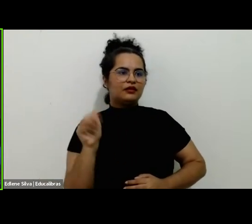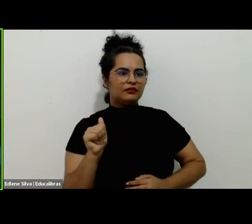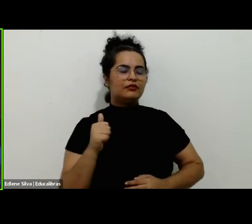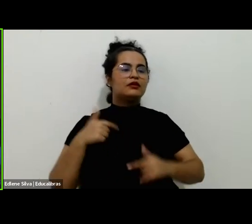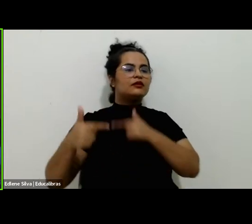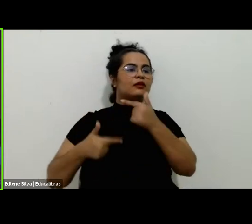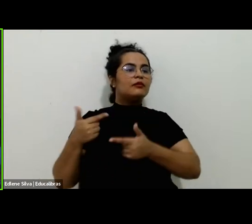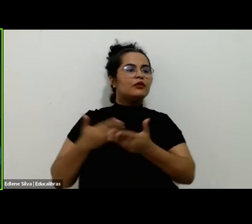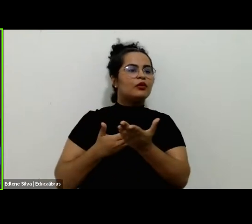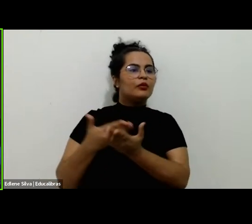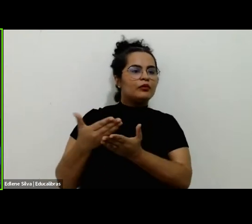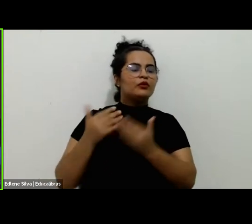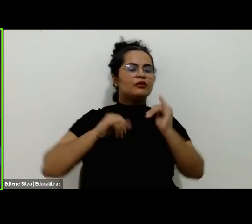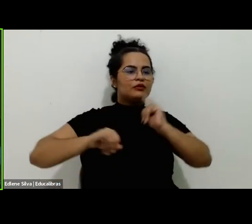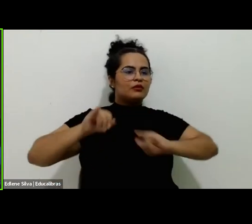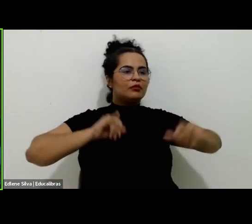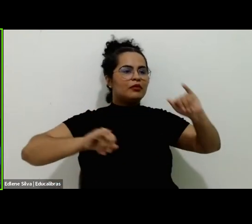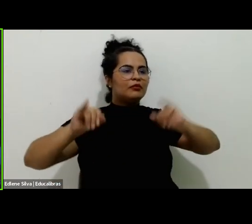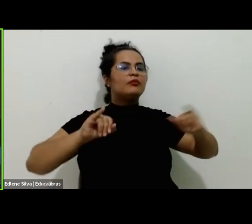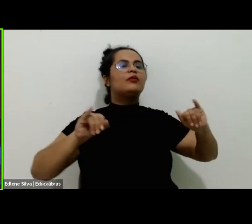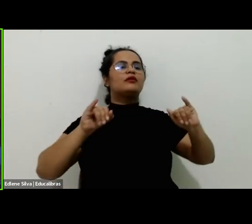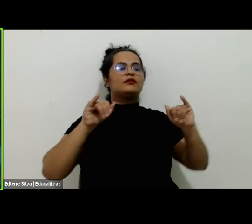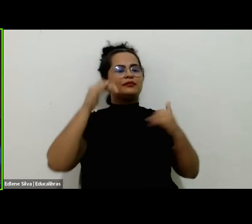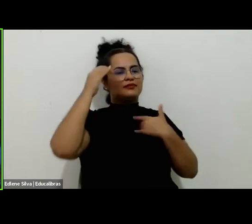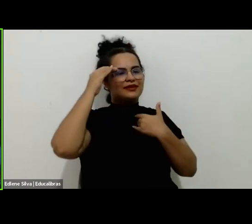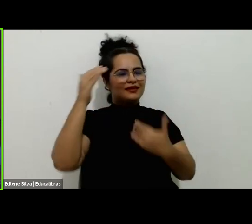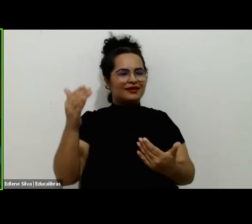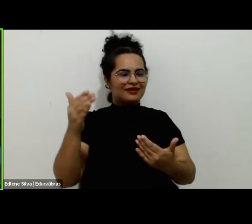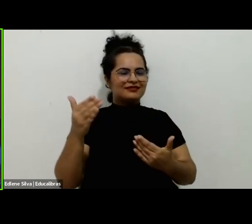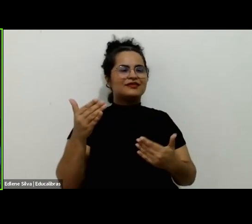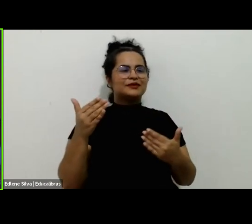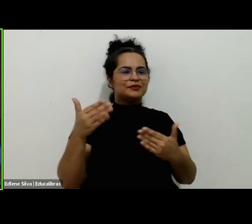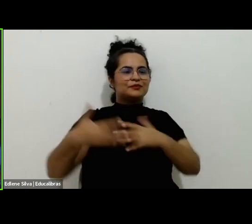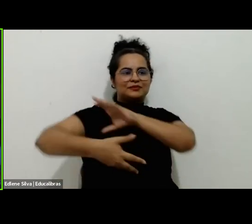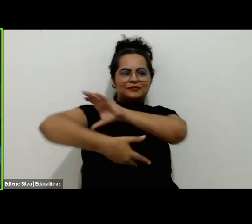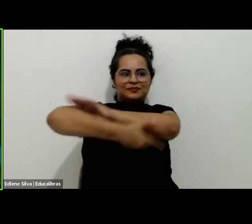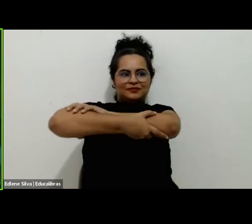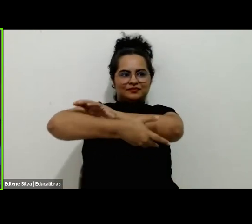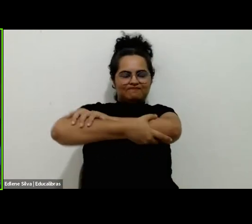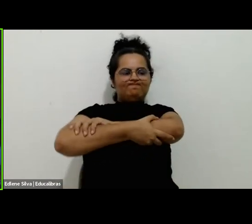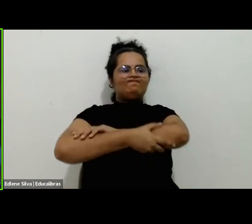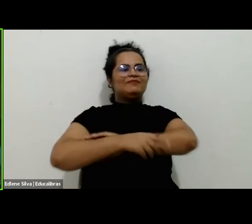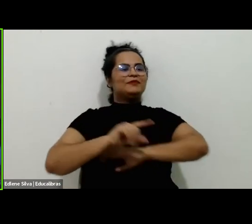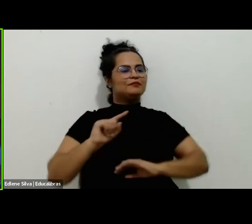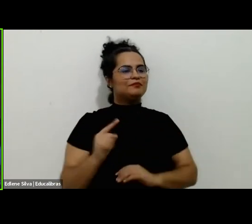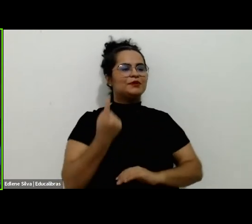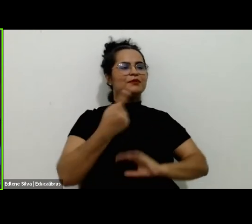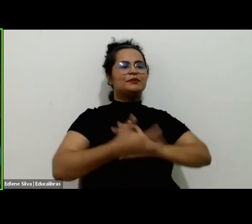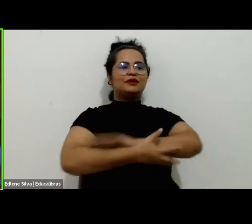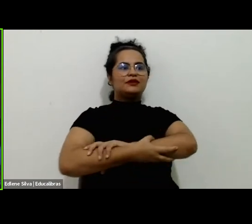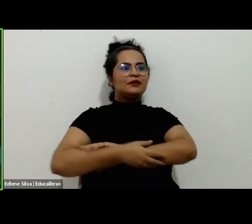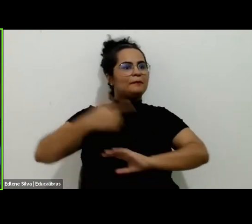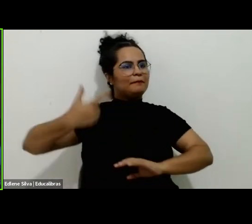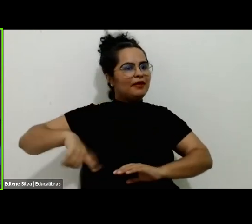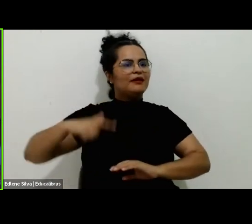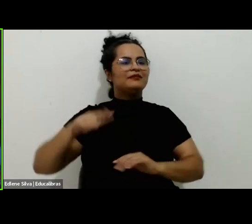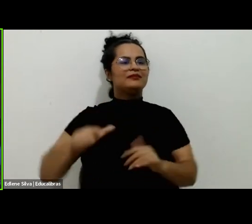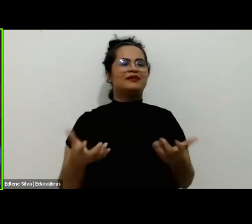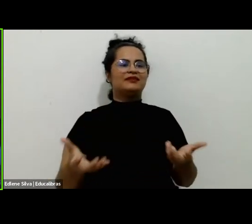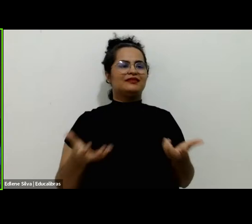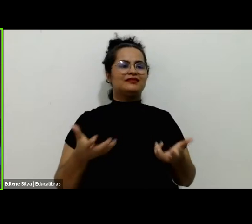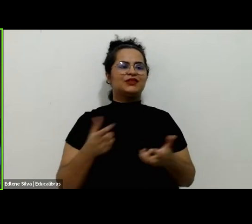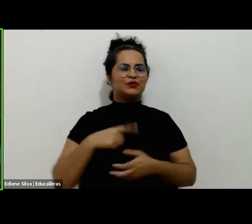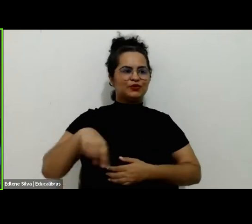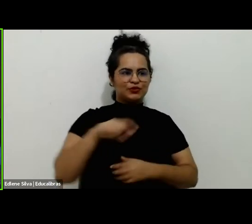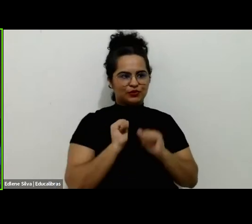princípio na divulgação desse evento. DALAS, muito obrigado pela parceria, que essa seja uma primeira parceria de muitas de vocês aqui,